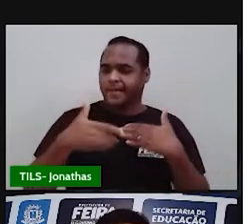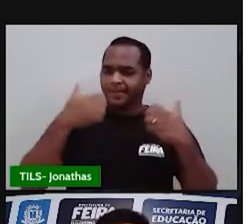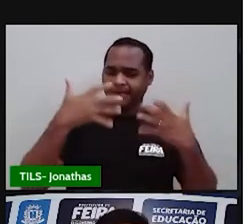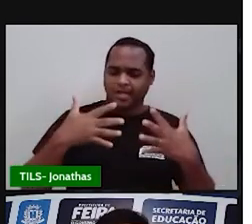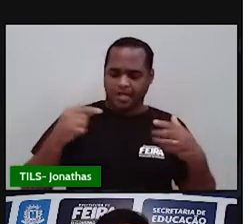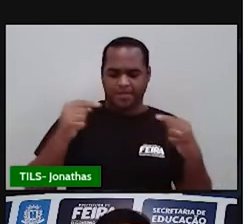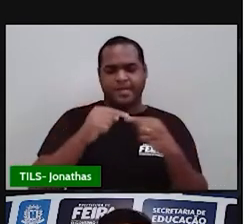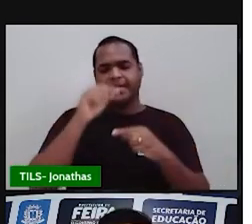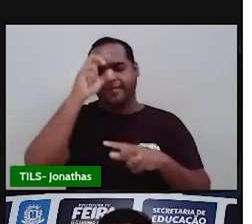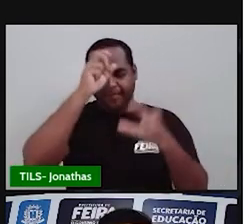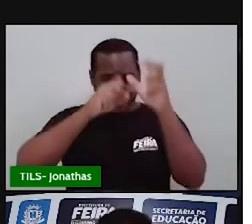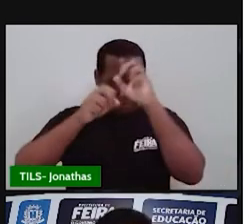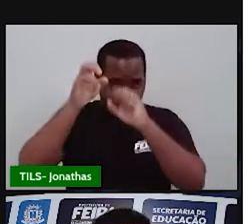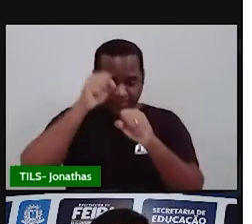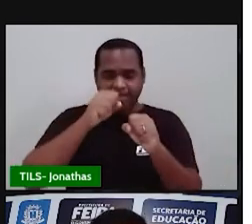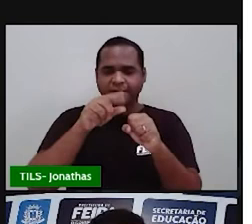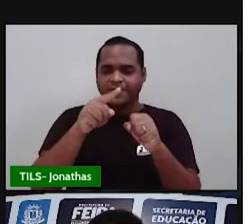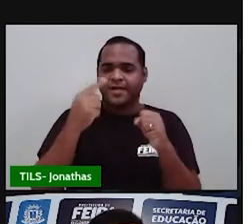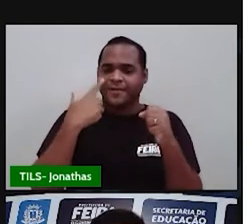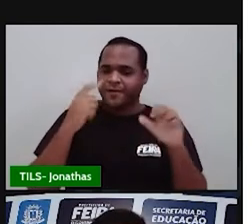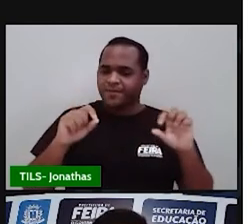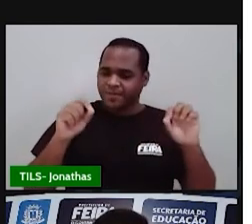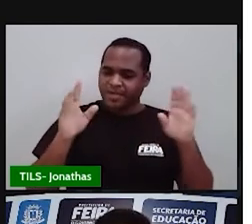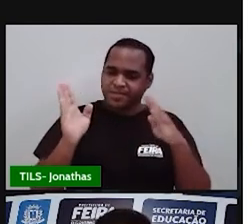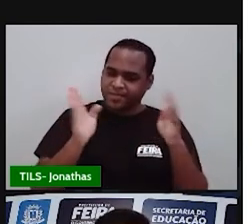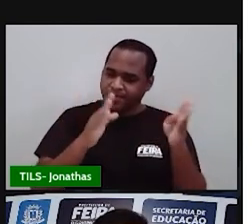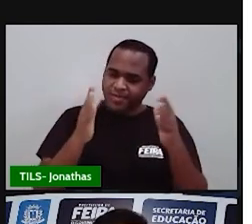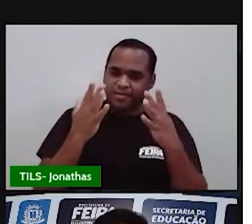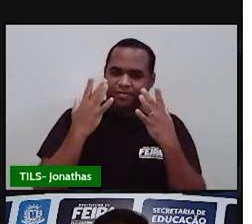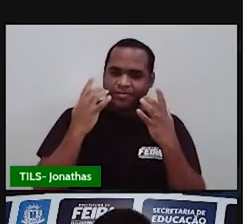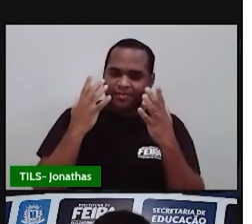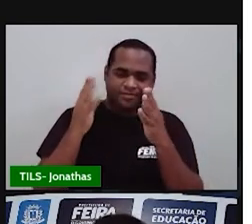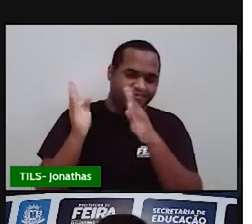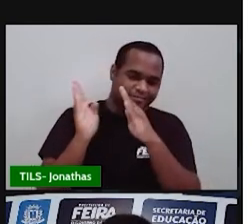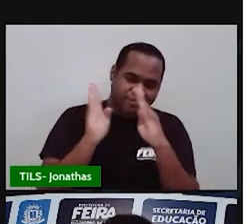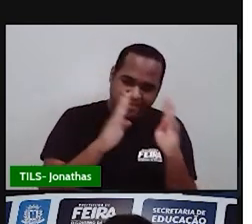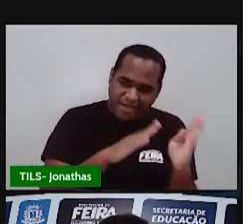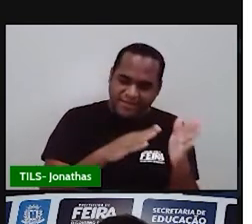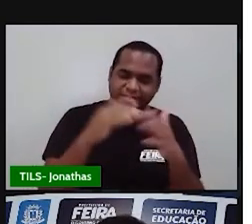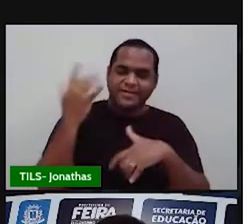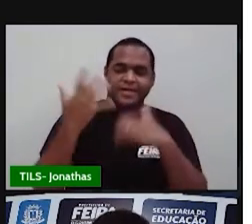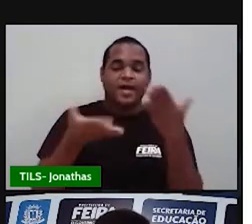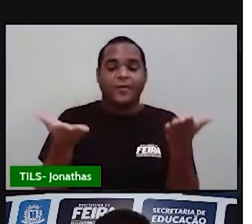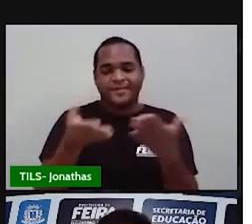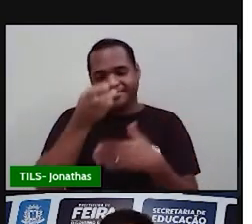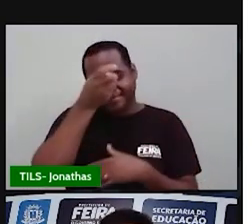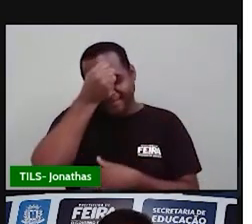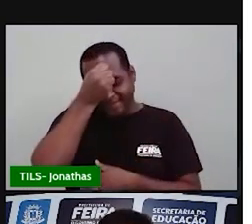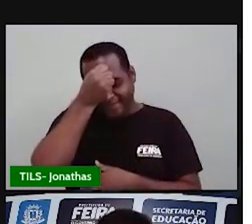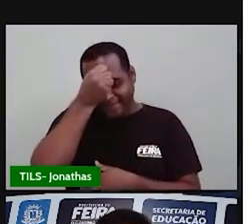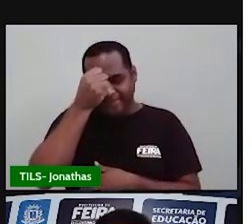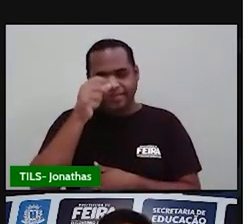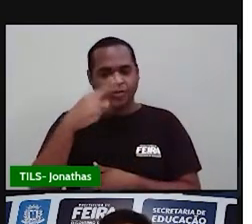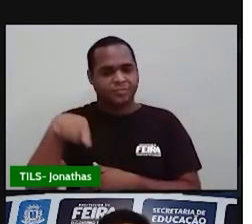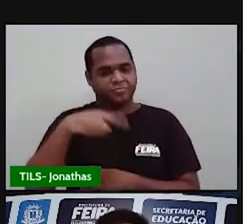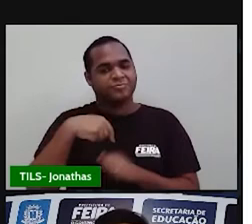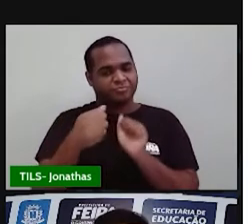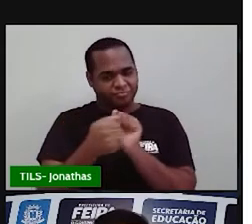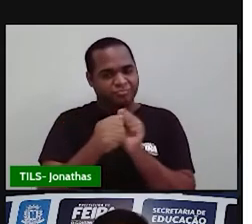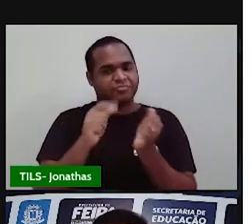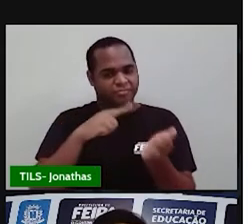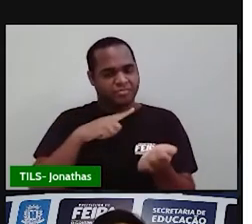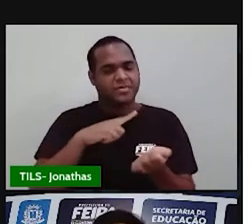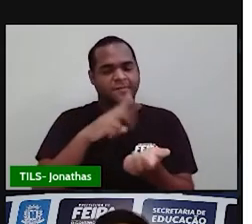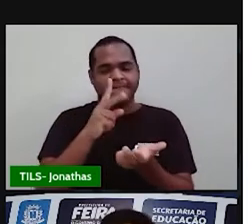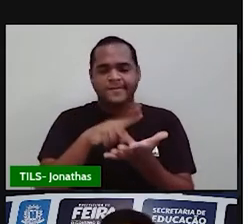momento de apresentação, né? Passado esse momento de apresentação, vamos aprender? Porque é para isso que a gente está aqui, não é verdade?